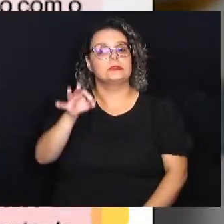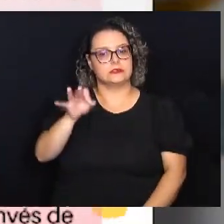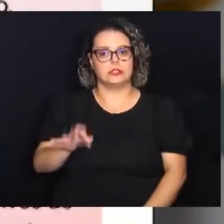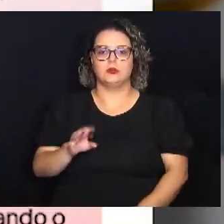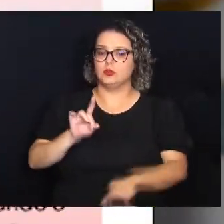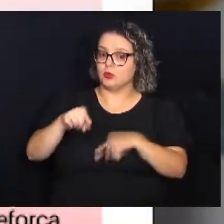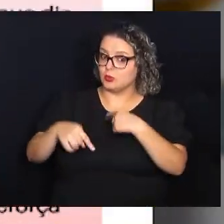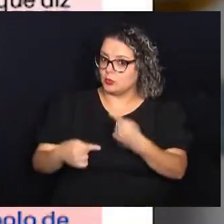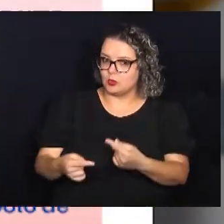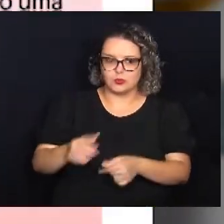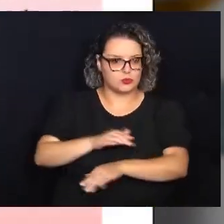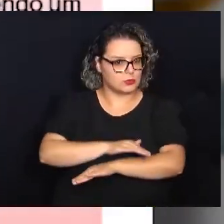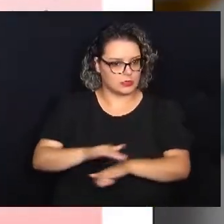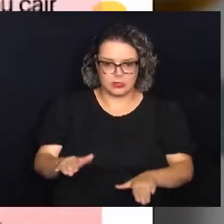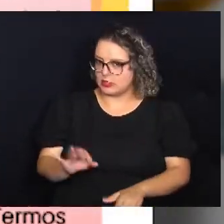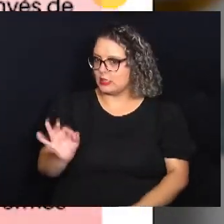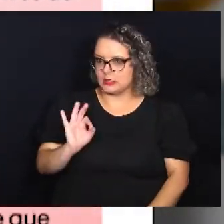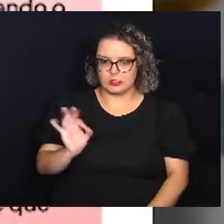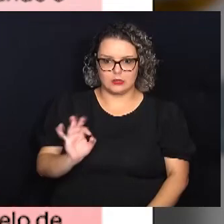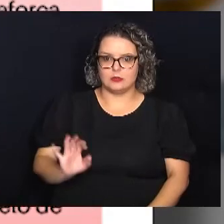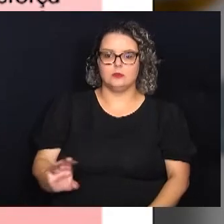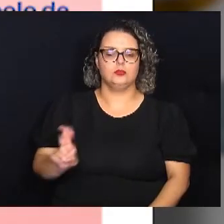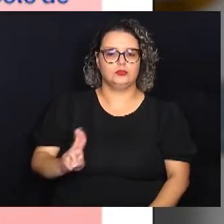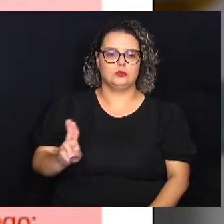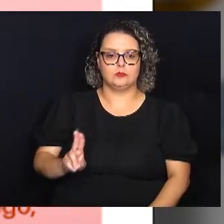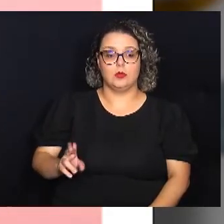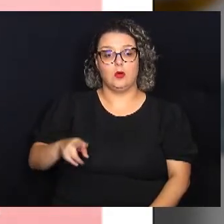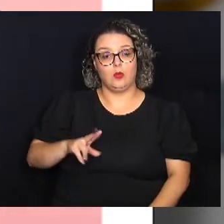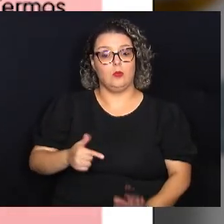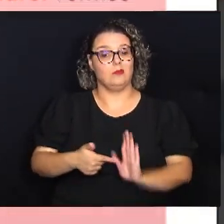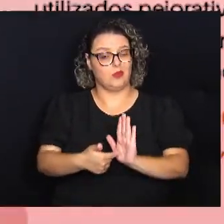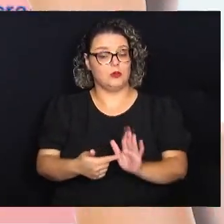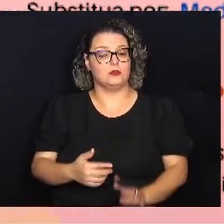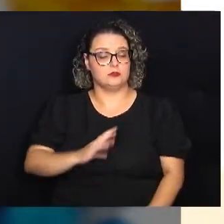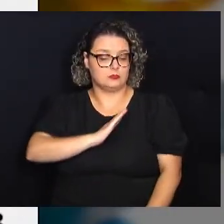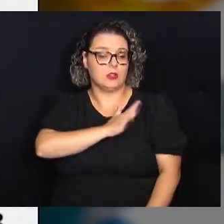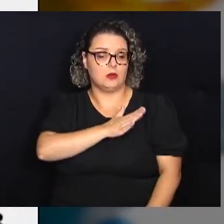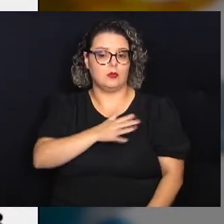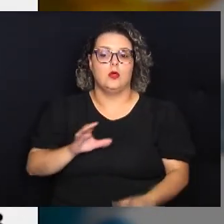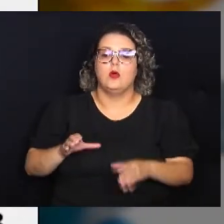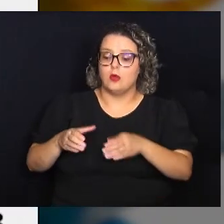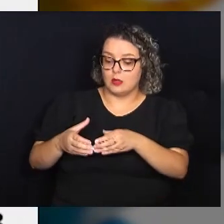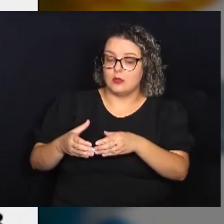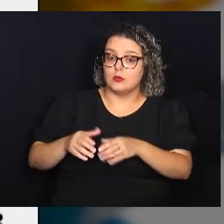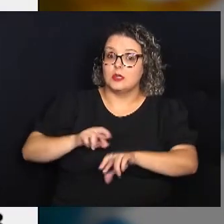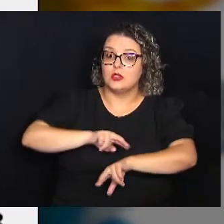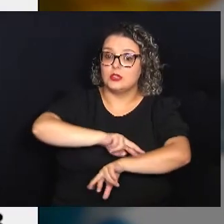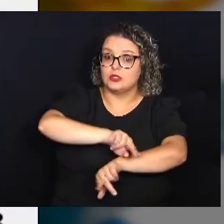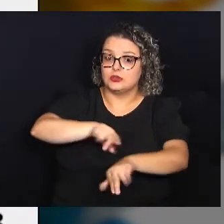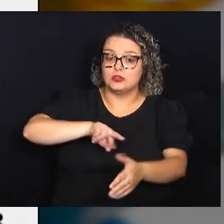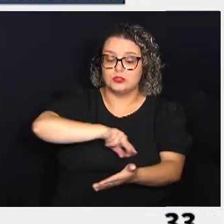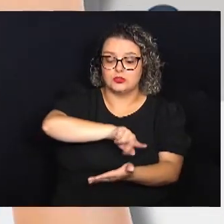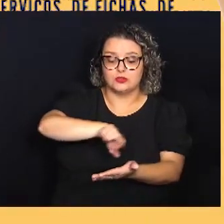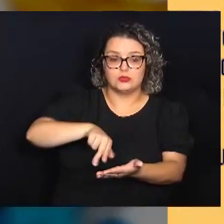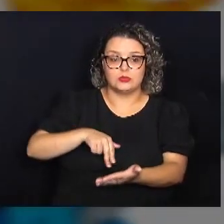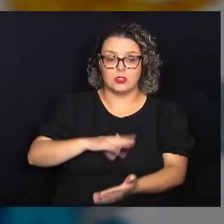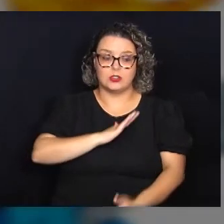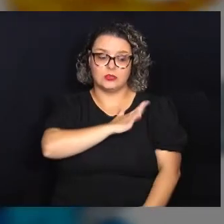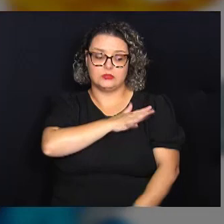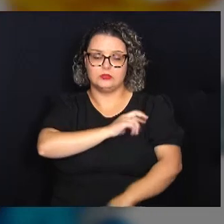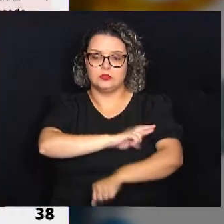usados corretamente e outros que caíram em desuso ou representam preconceito. O conteúdo está agrupado em diversidade,